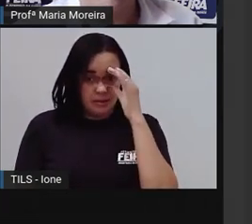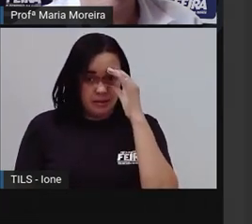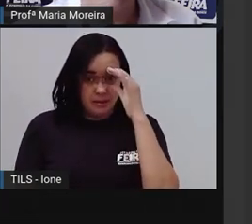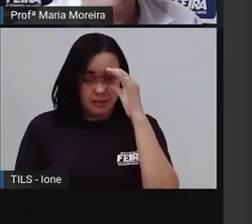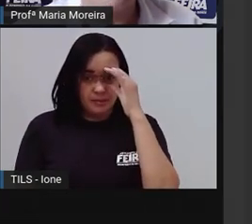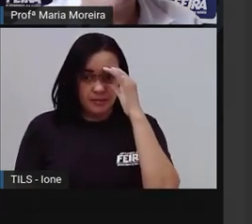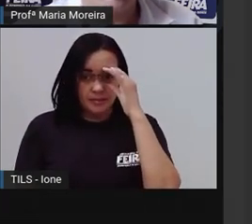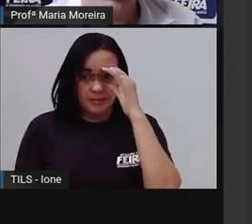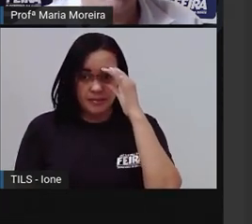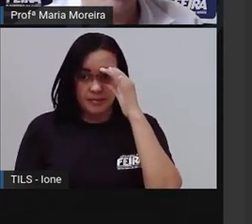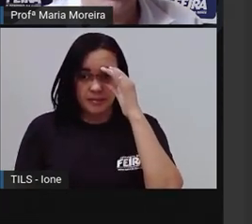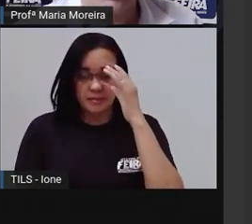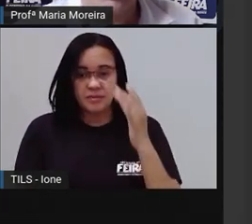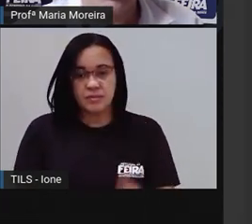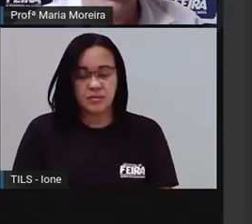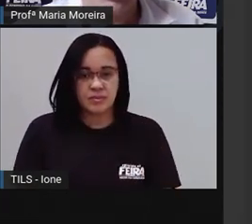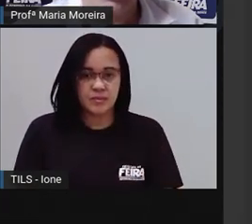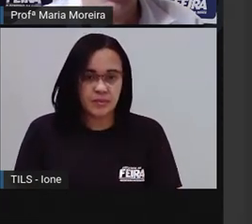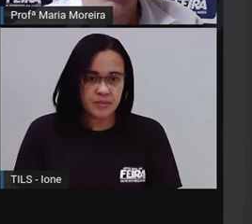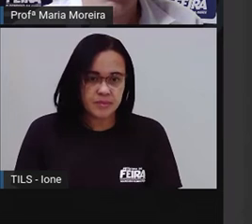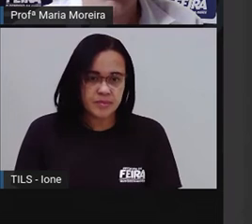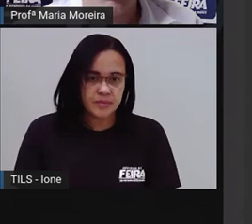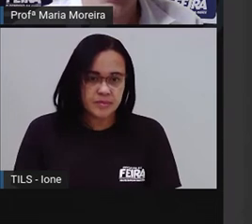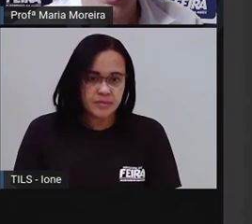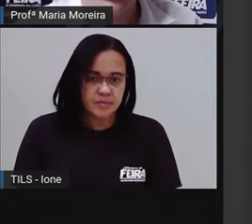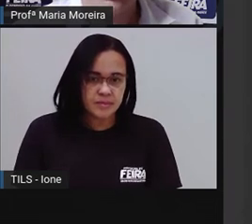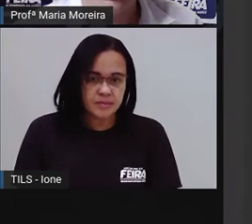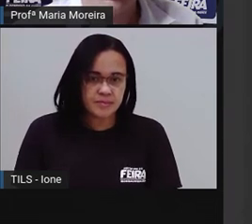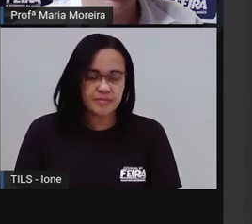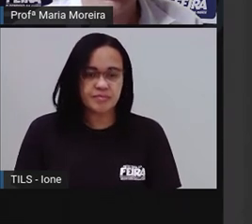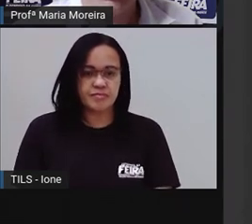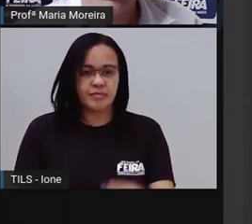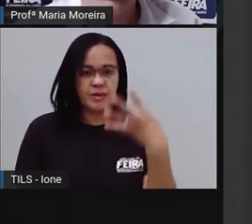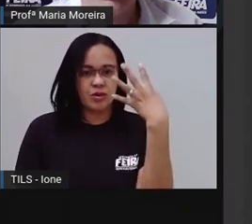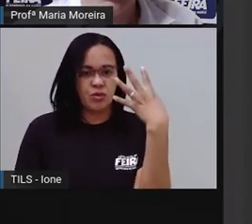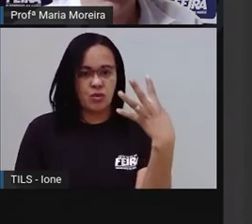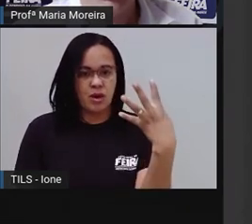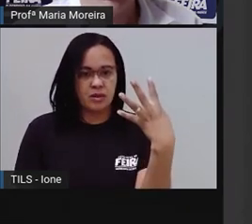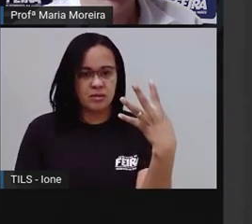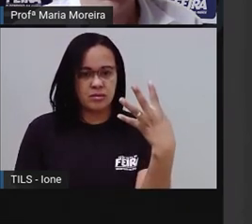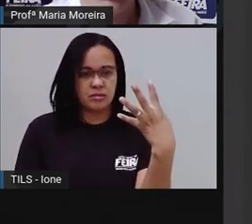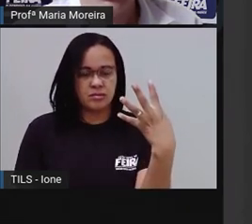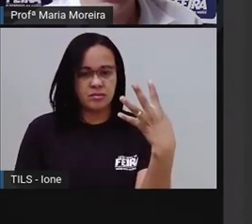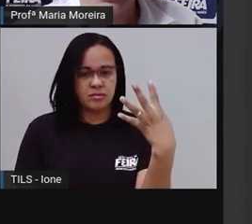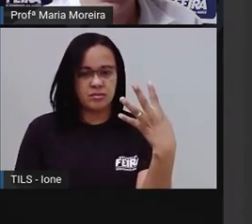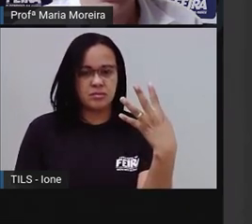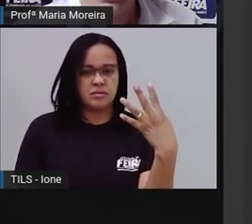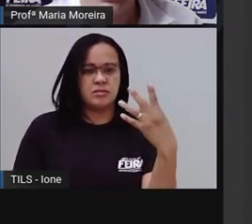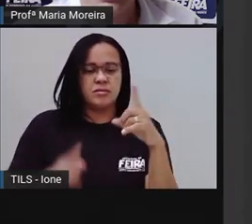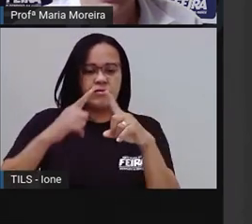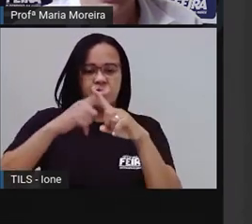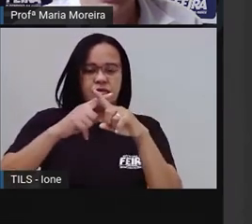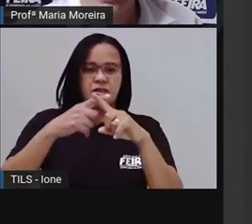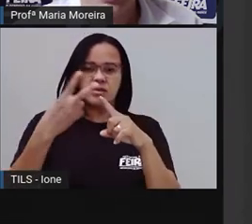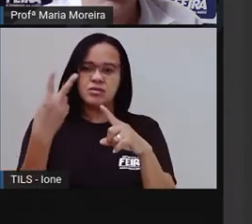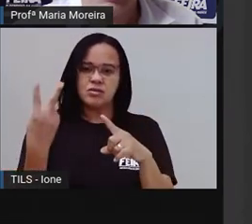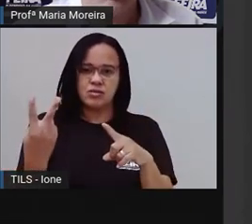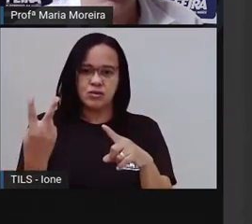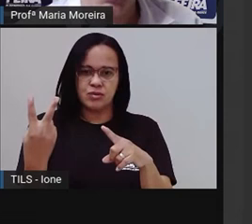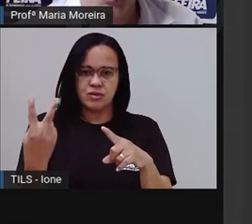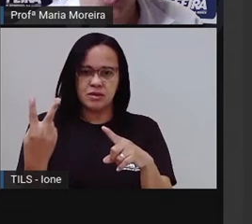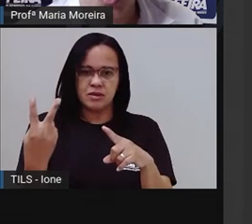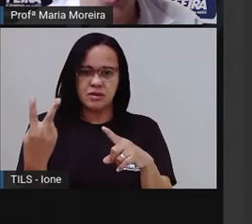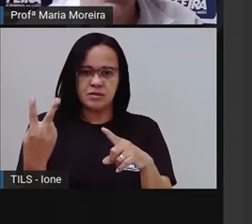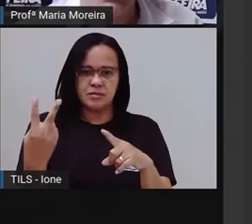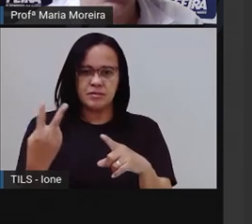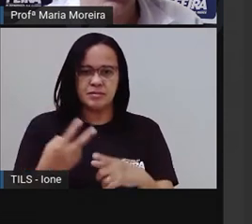Aqui, vamos lá. Ó, vezes dois, que é igual.